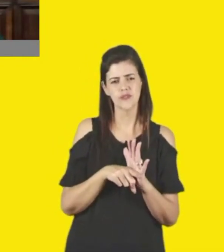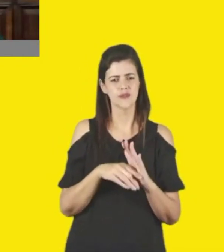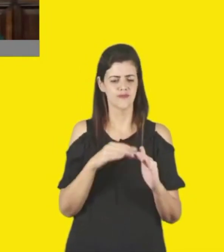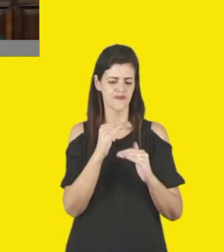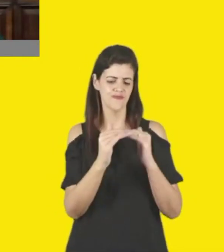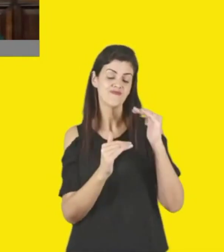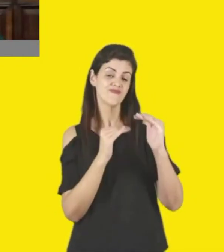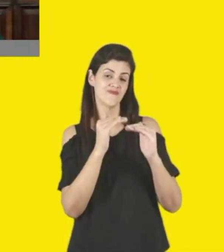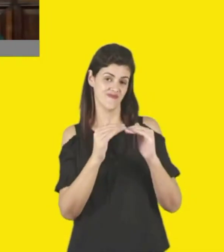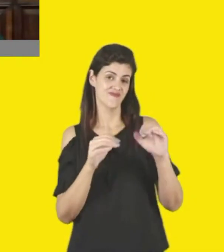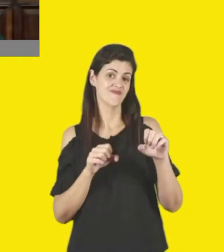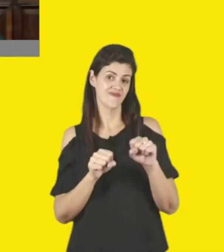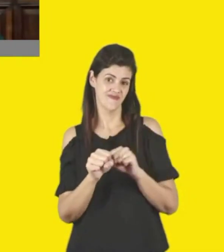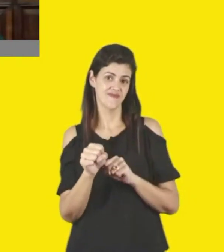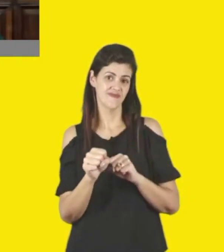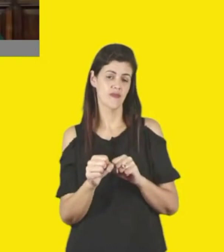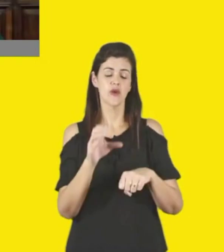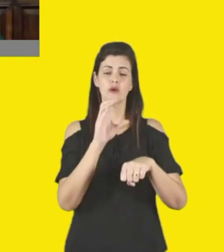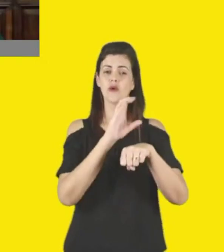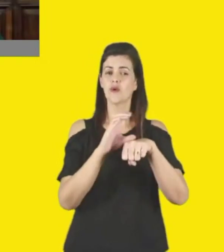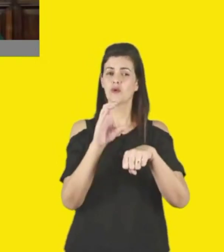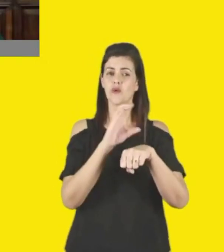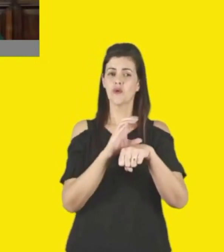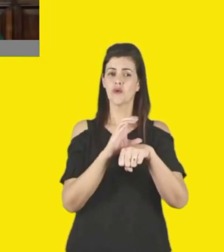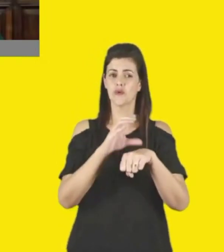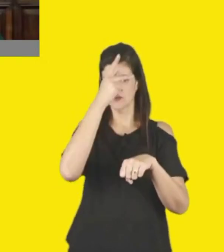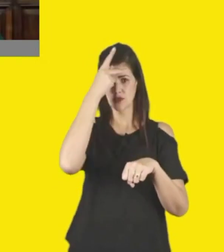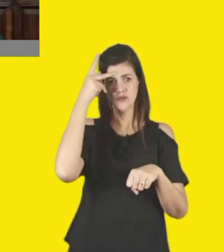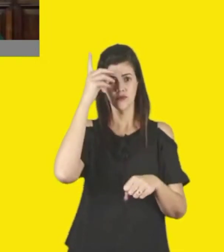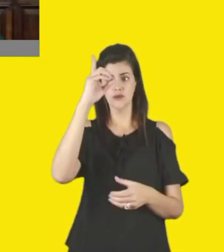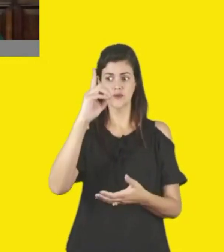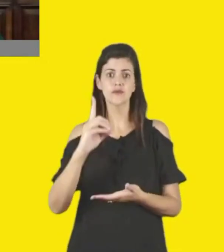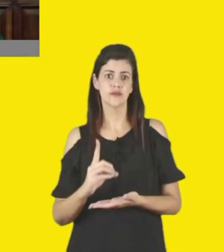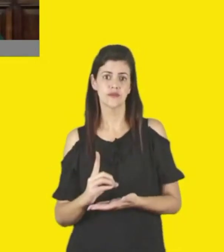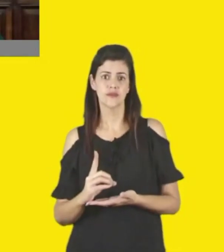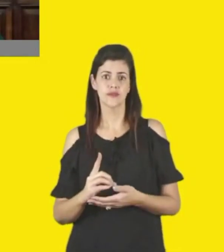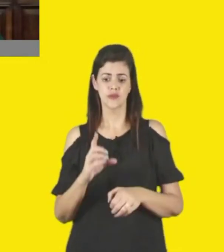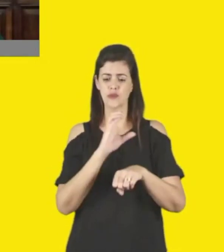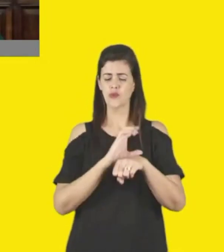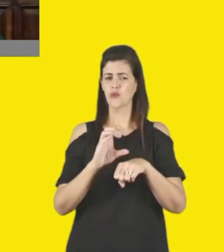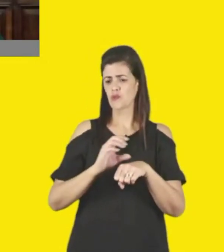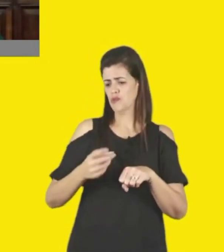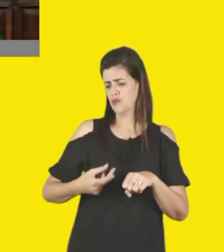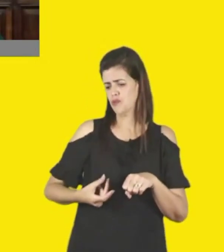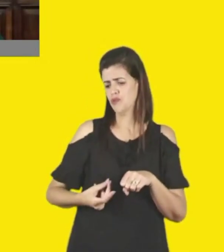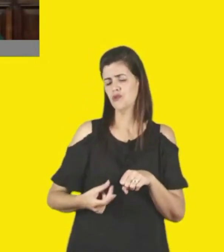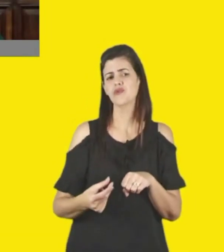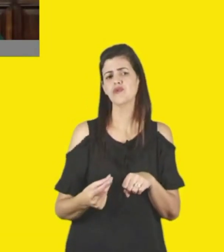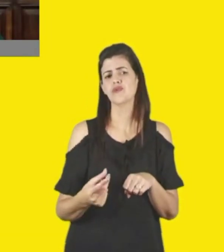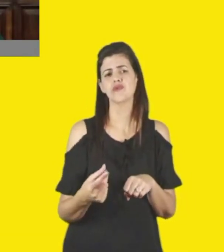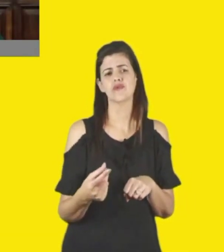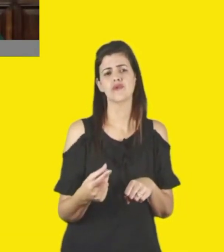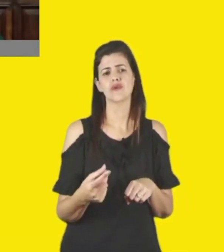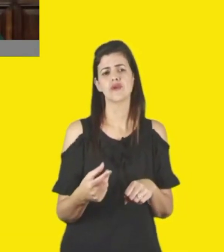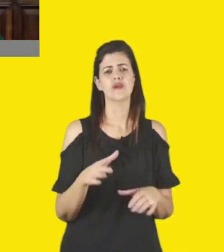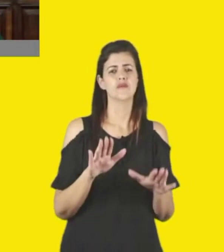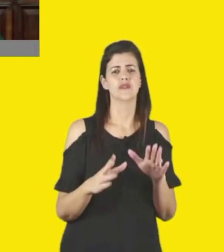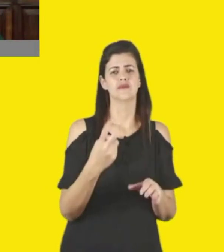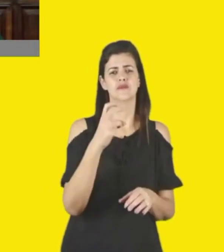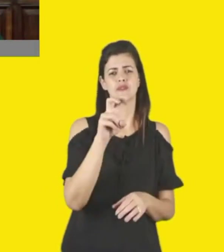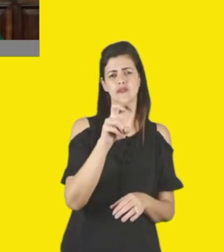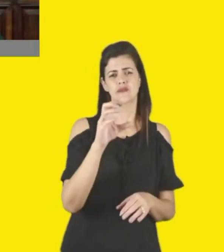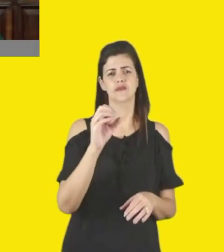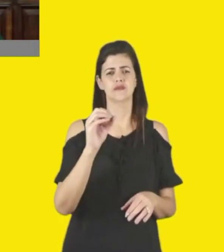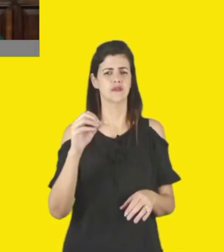onde são desenvolvidos os cursos de gestão, cursos mais longos, em torno de, mais ou menos, 500 horas, cursos mais